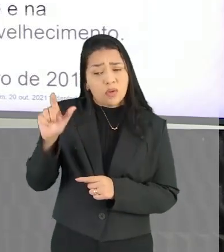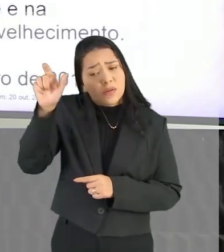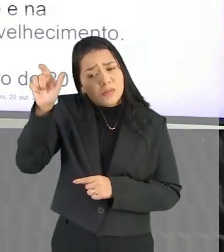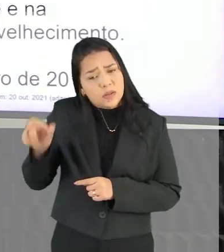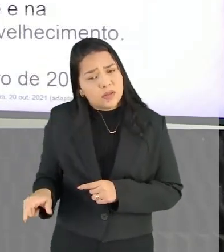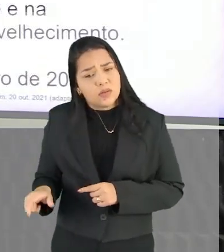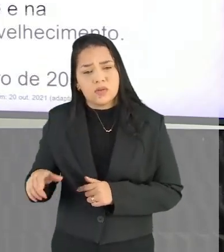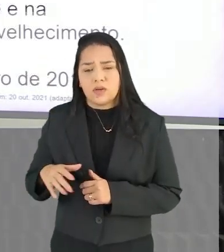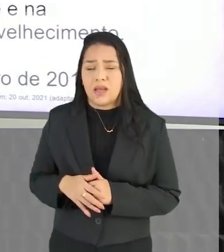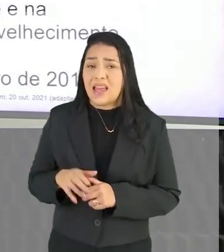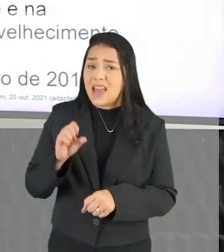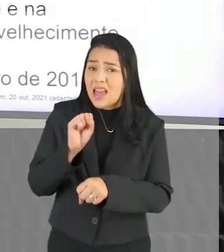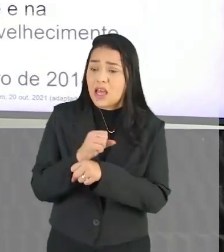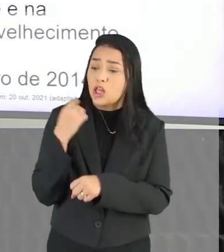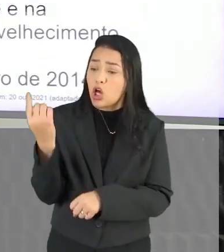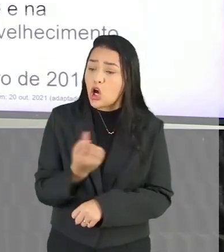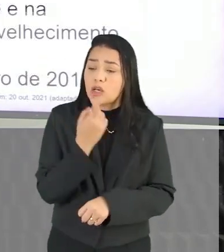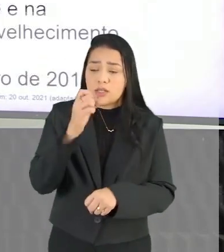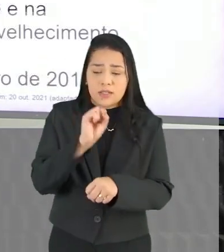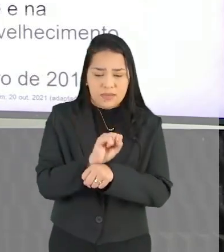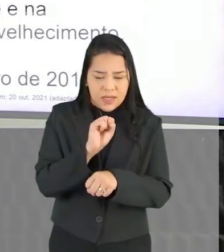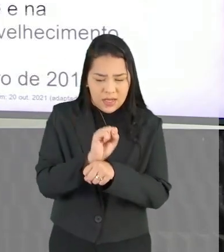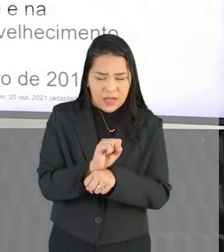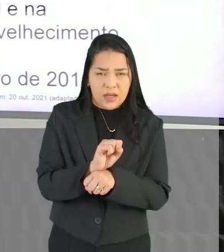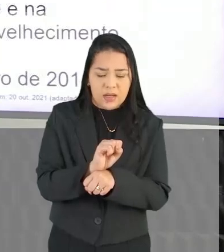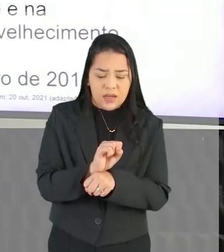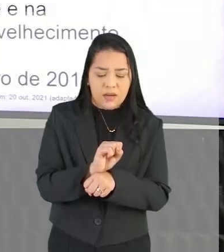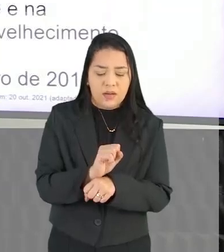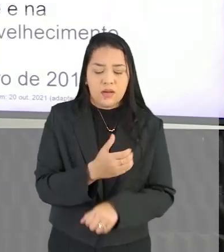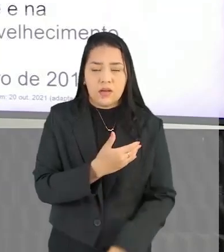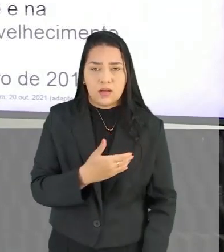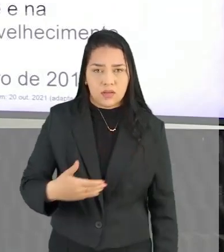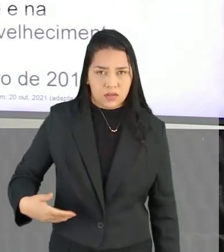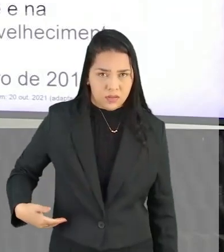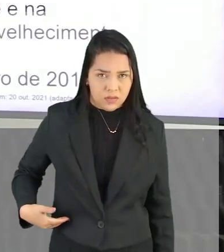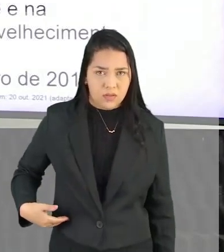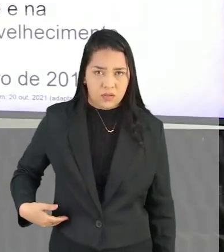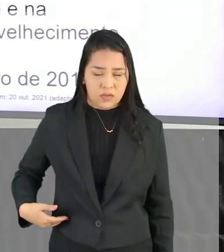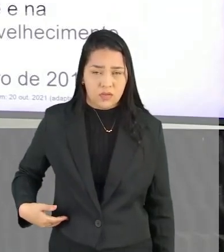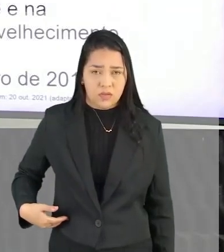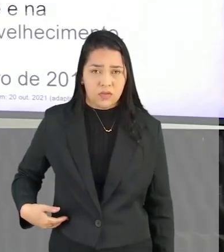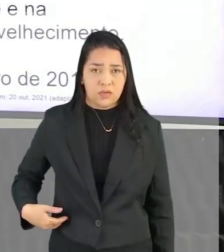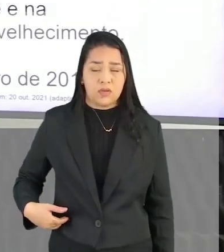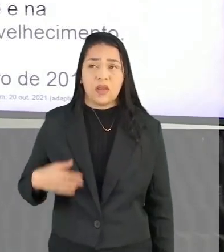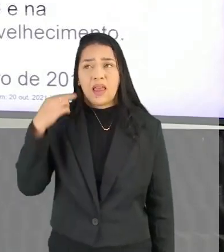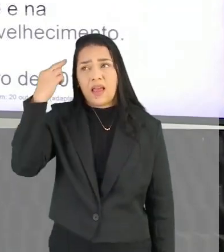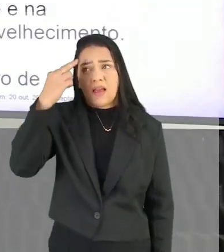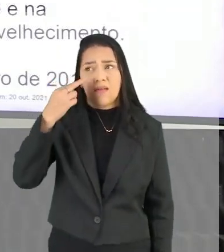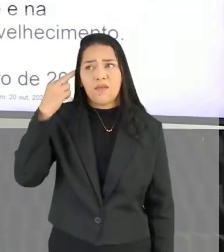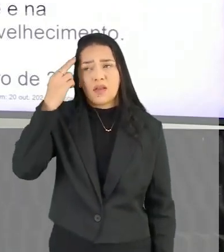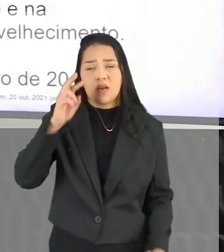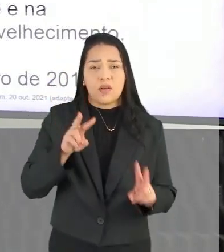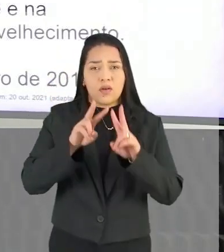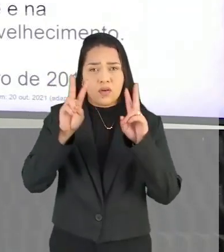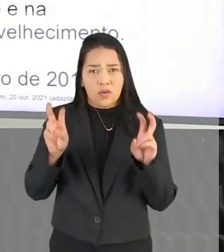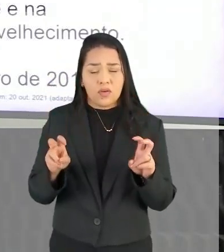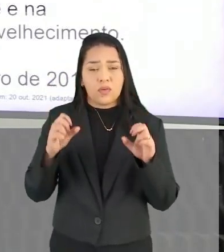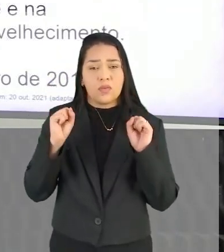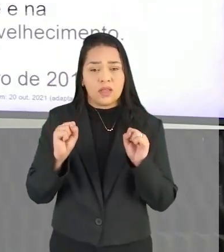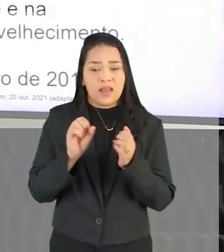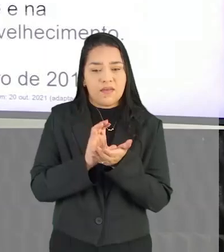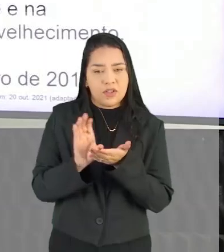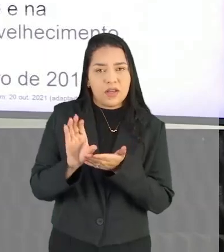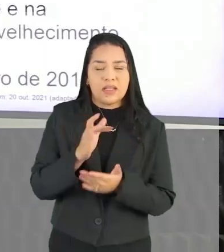pessoa Então ele coloca Esperamos Que tanto nossos atuais Quanto os futuros governantes E legisladores Reflitam Sobre a necessidade De